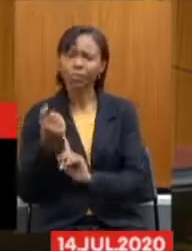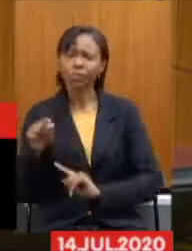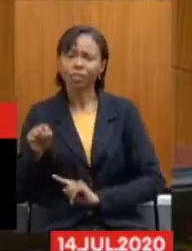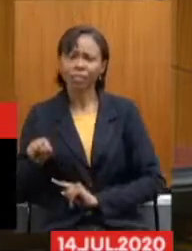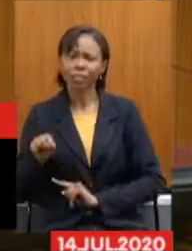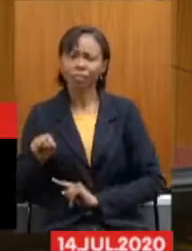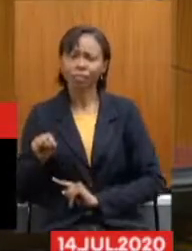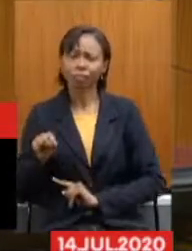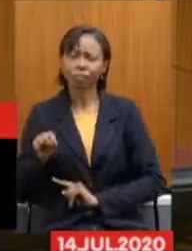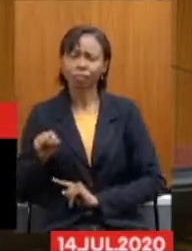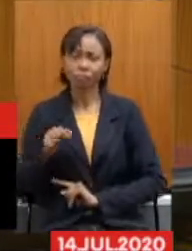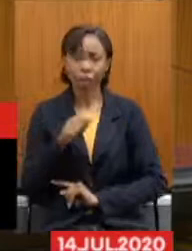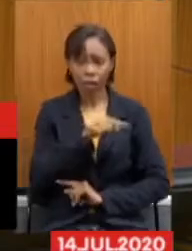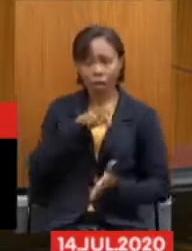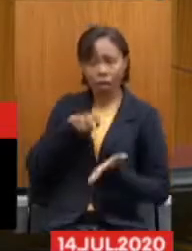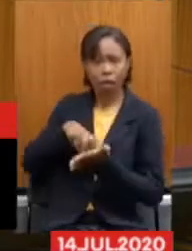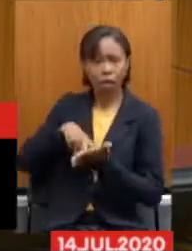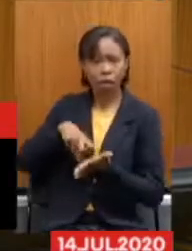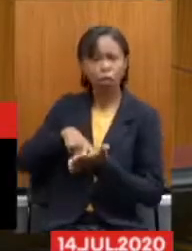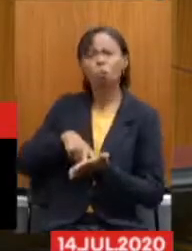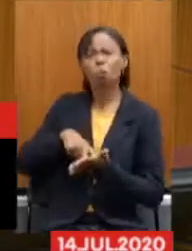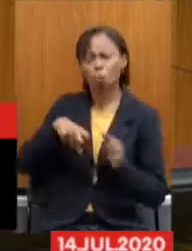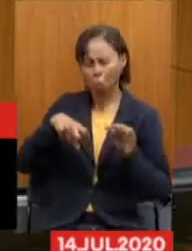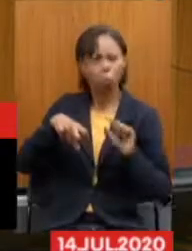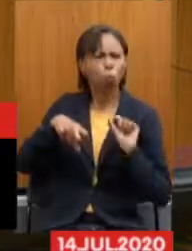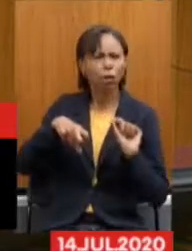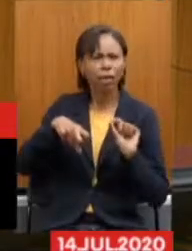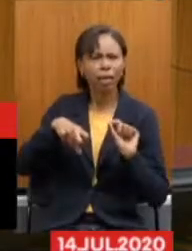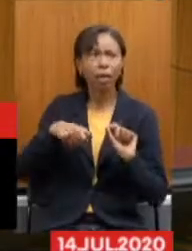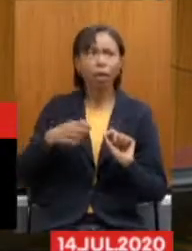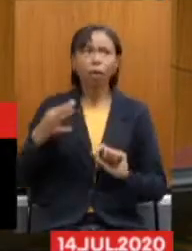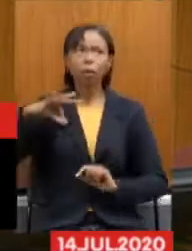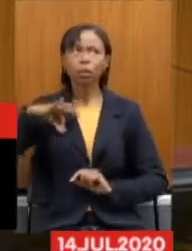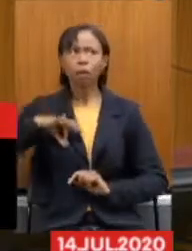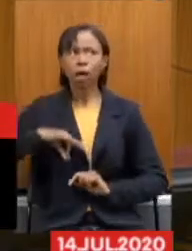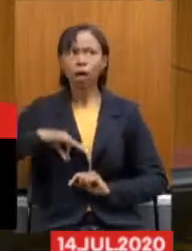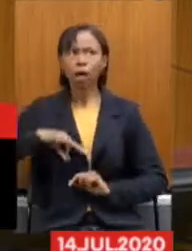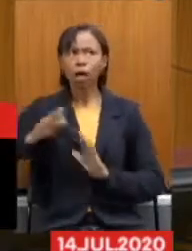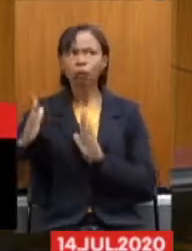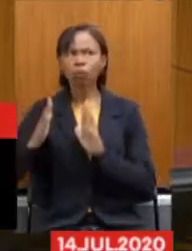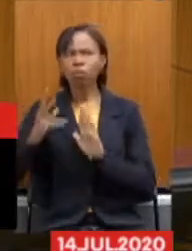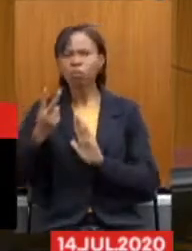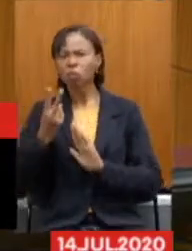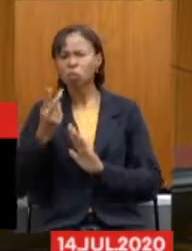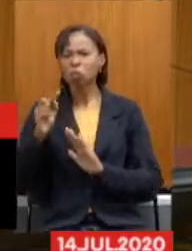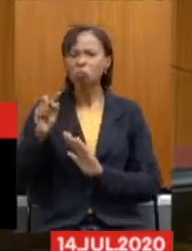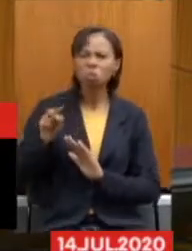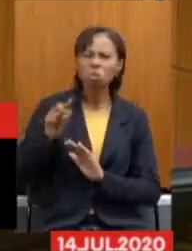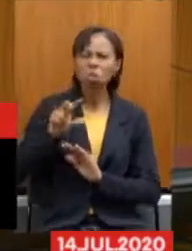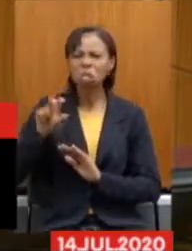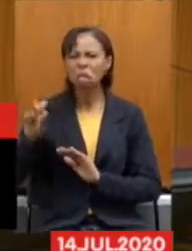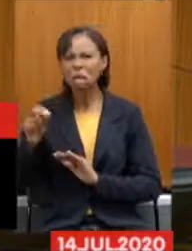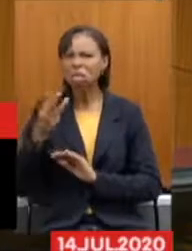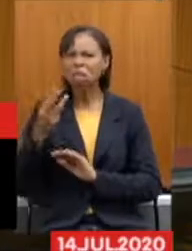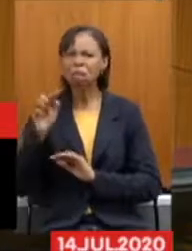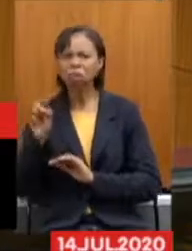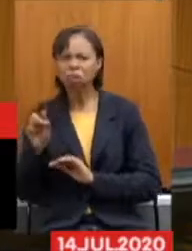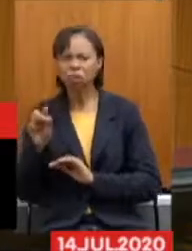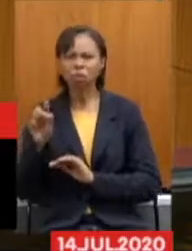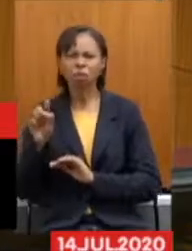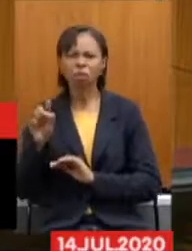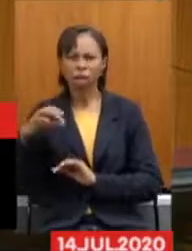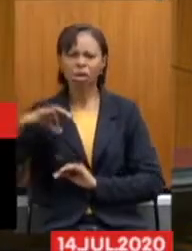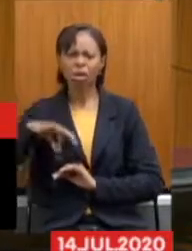porque a nossa média salarial é R$ 2.500, R$.000. Promover punição porque um